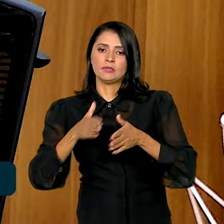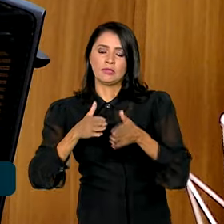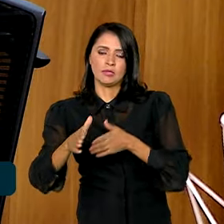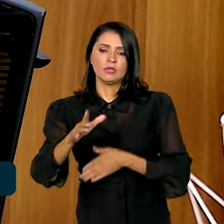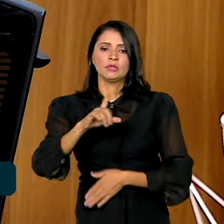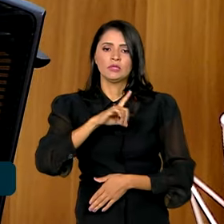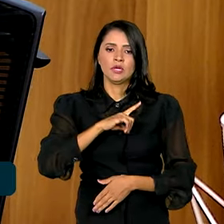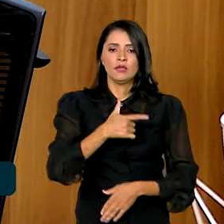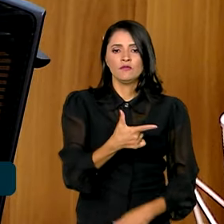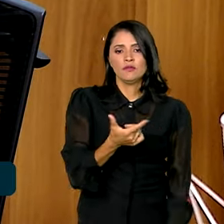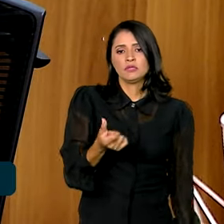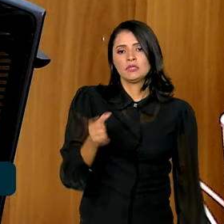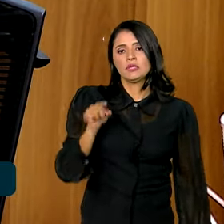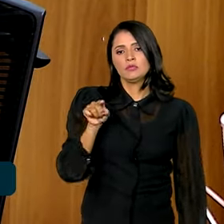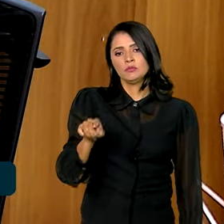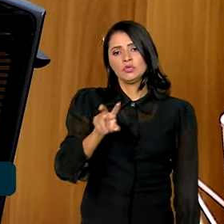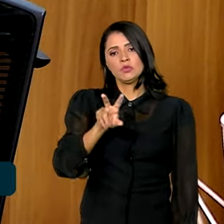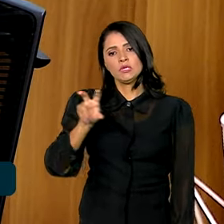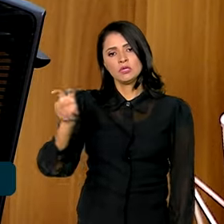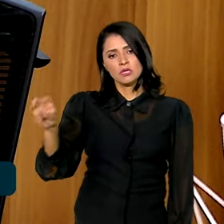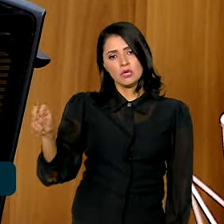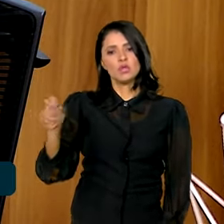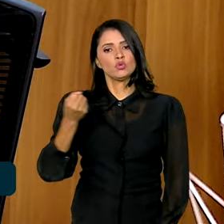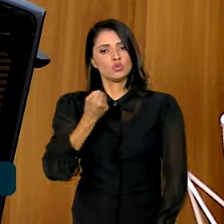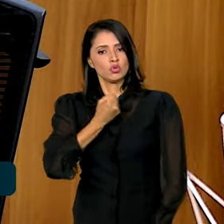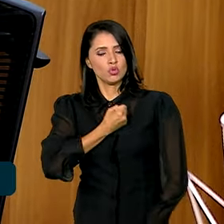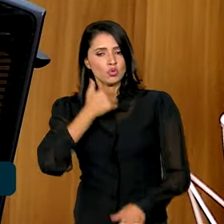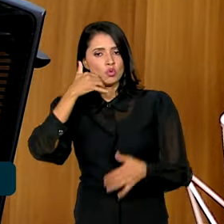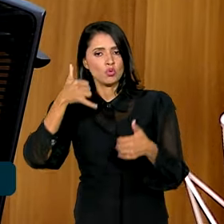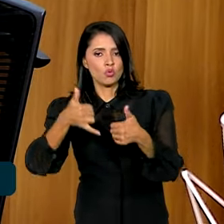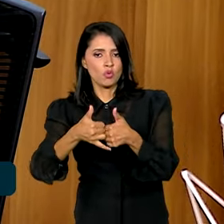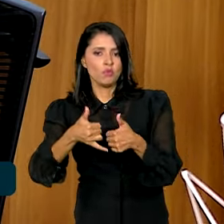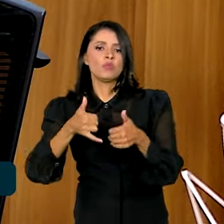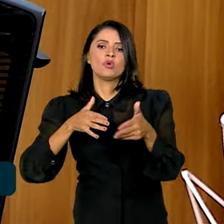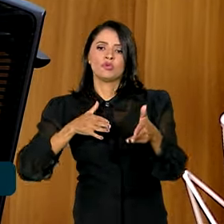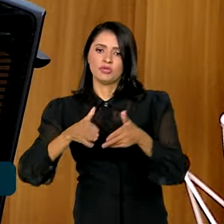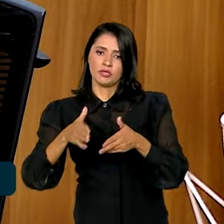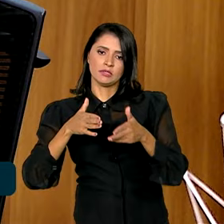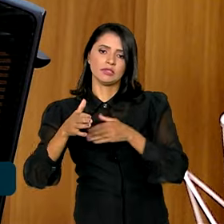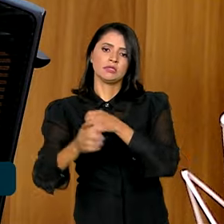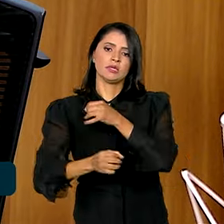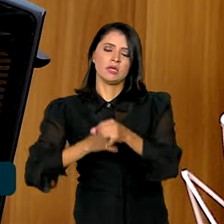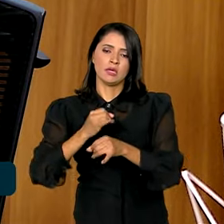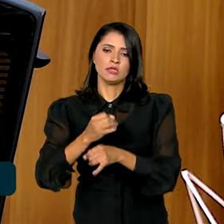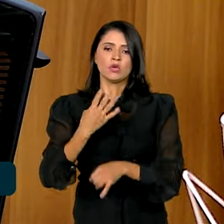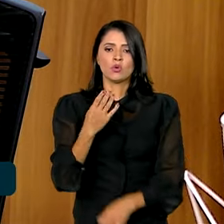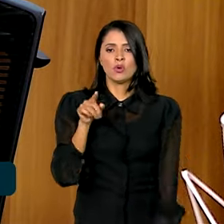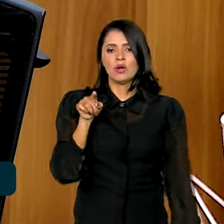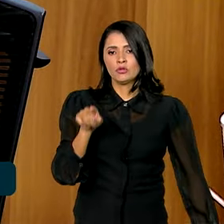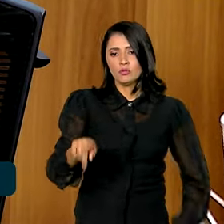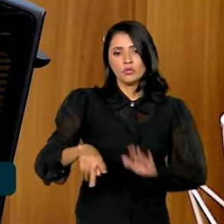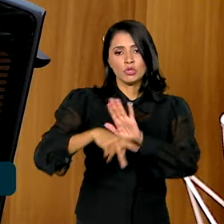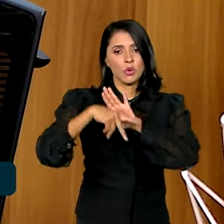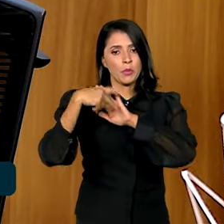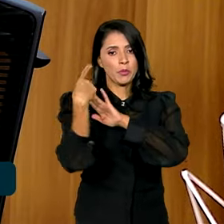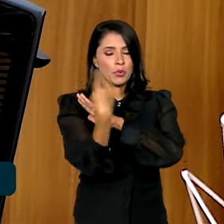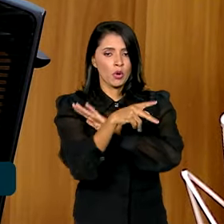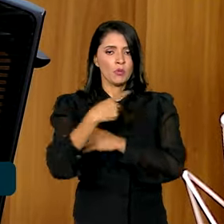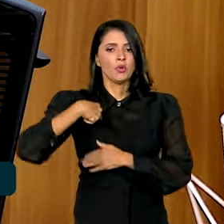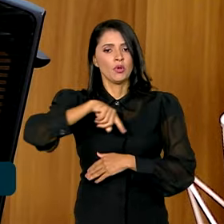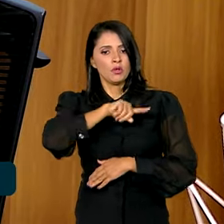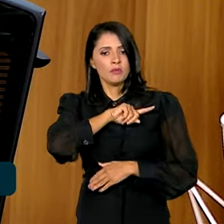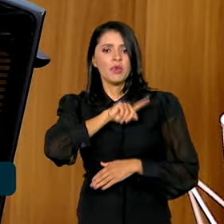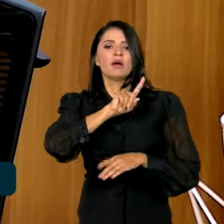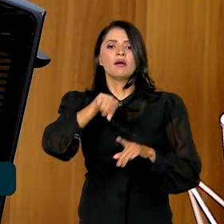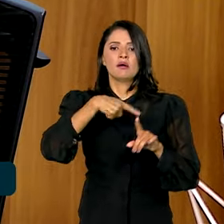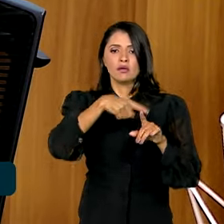26.500 canais físicos de acesso aos nossos clientes, 4.000 canais próprios nas nossas agências